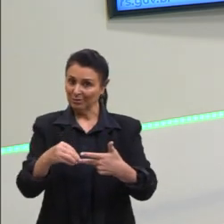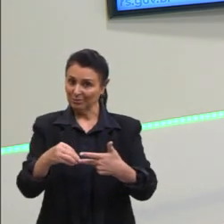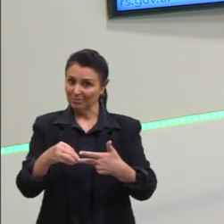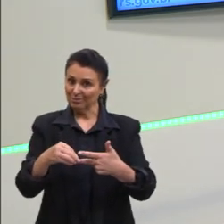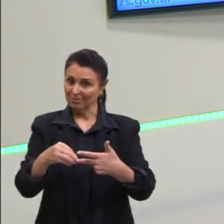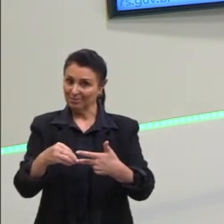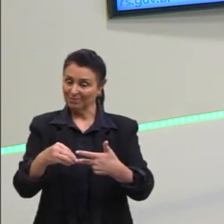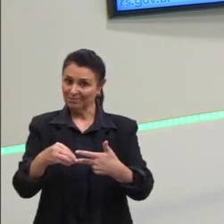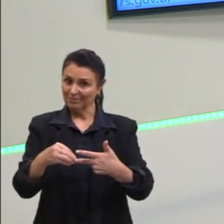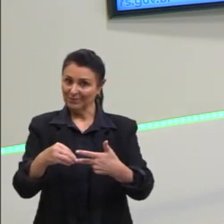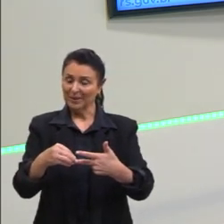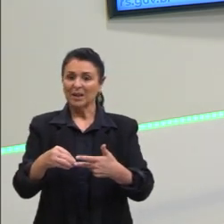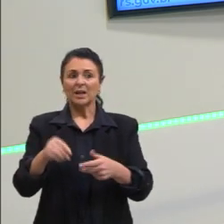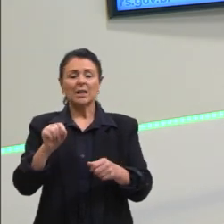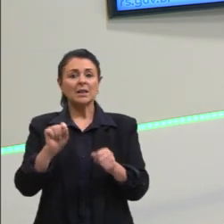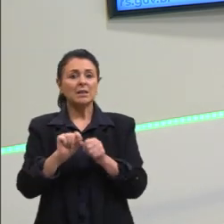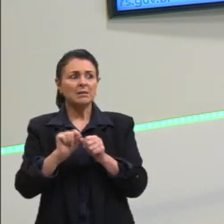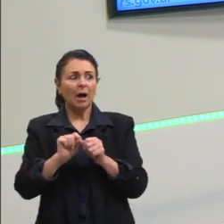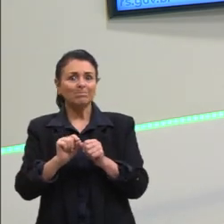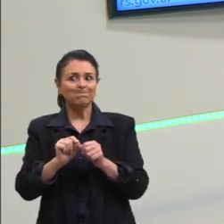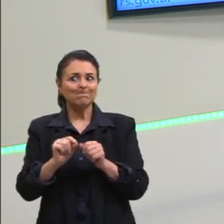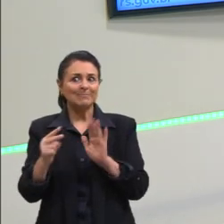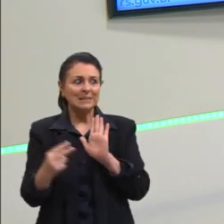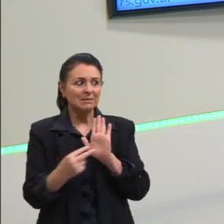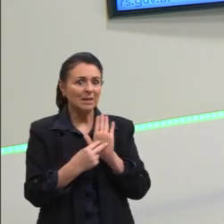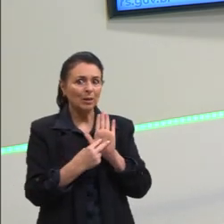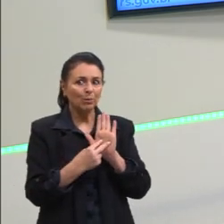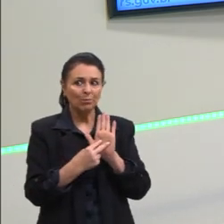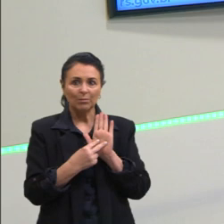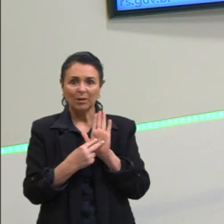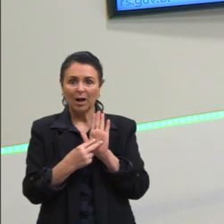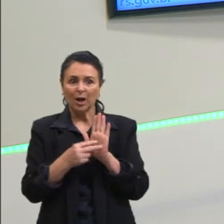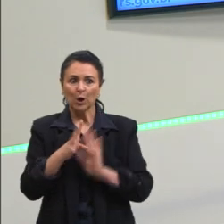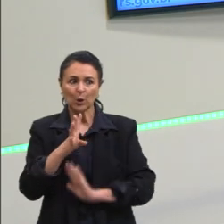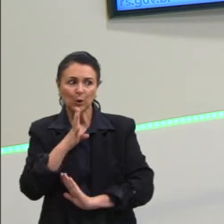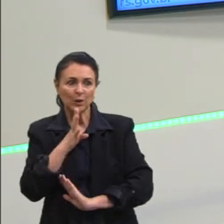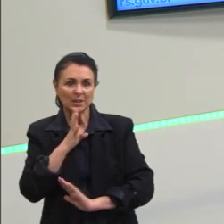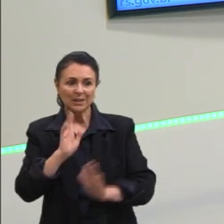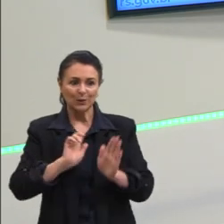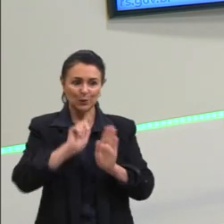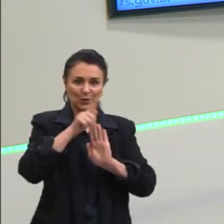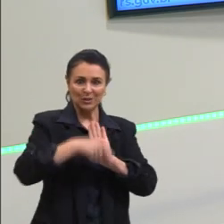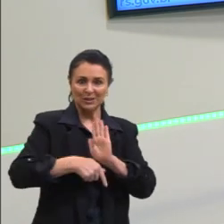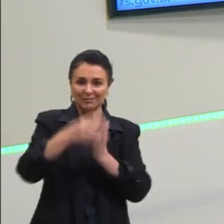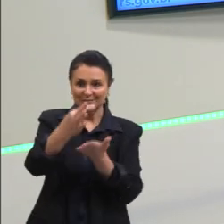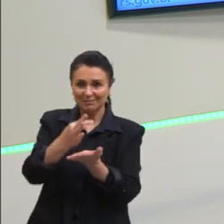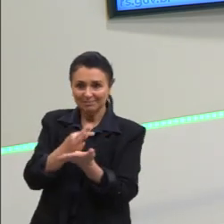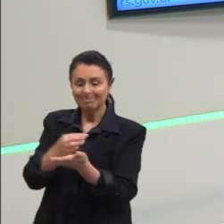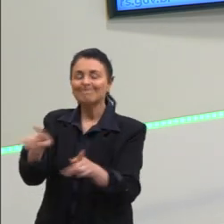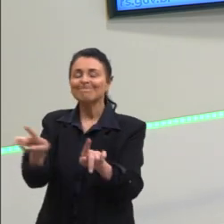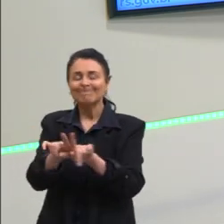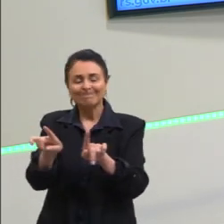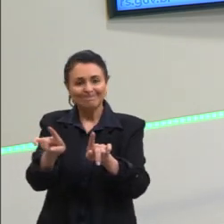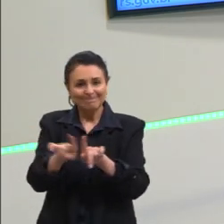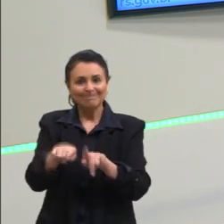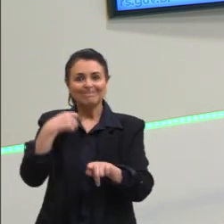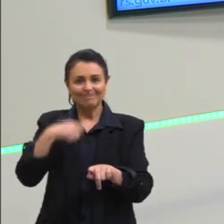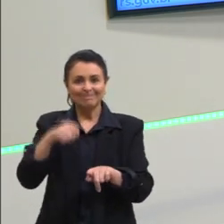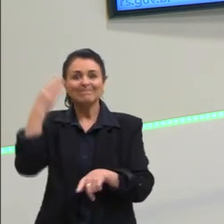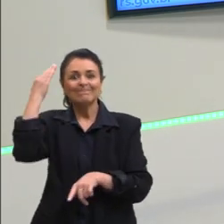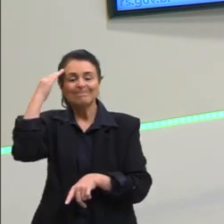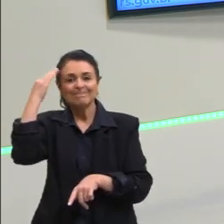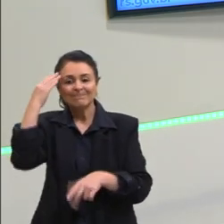de estar ligado a conhecer os gêneros textuais, também esteja ligado nas